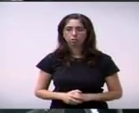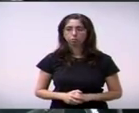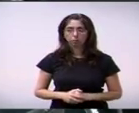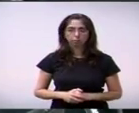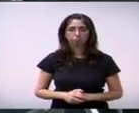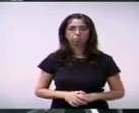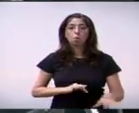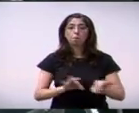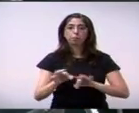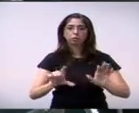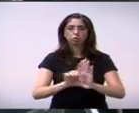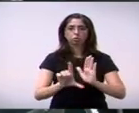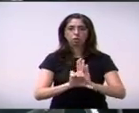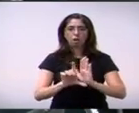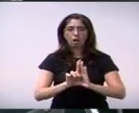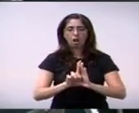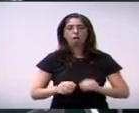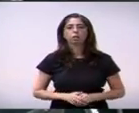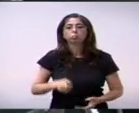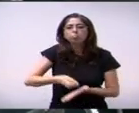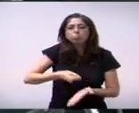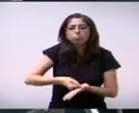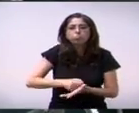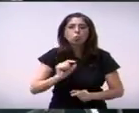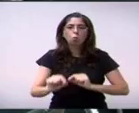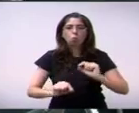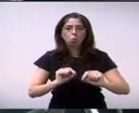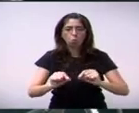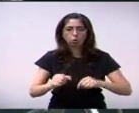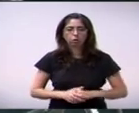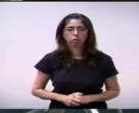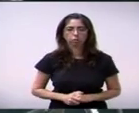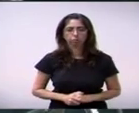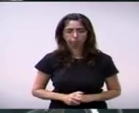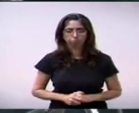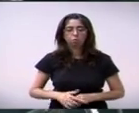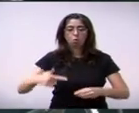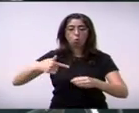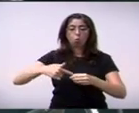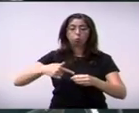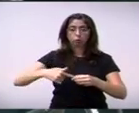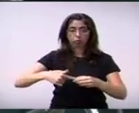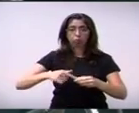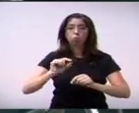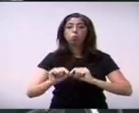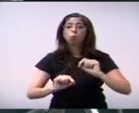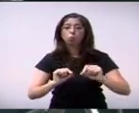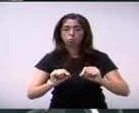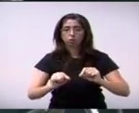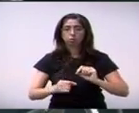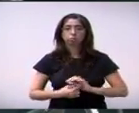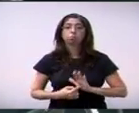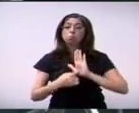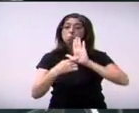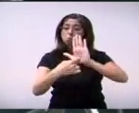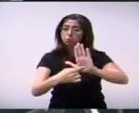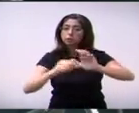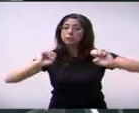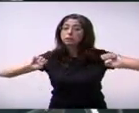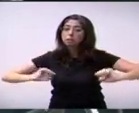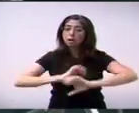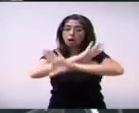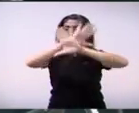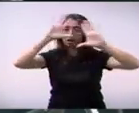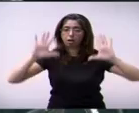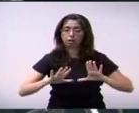lei que torne obrigatório aos postos de combustíveis a exibir de forma ampla